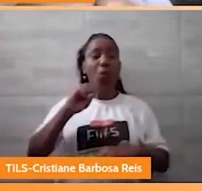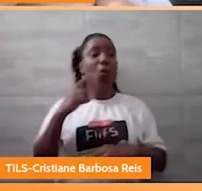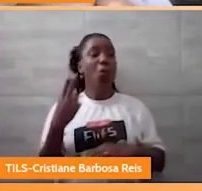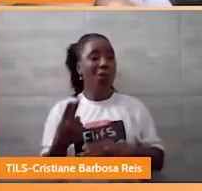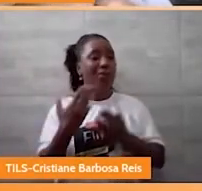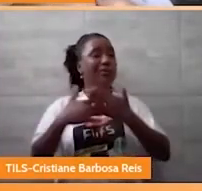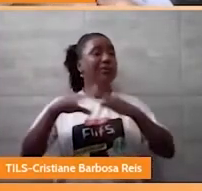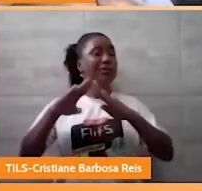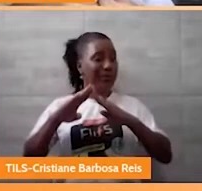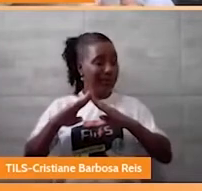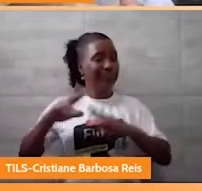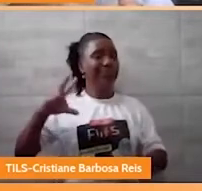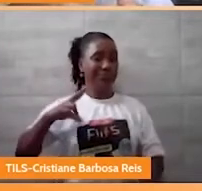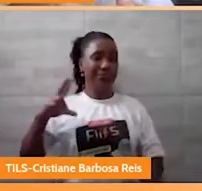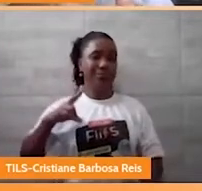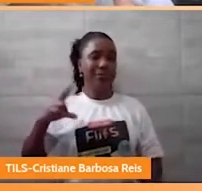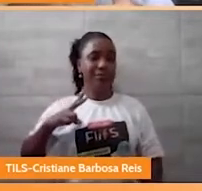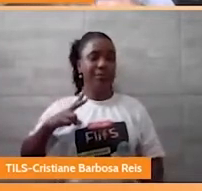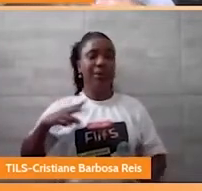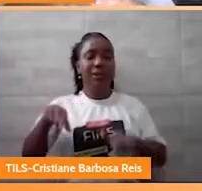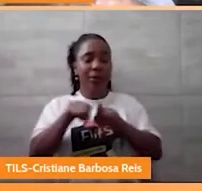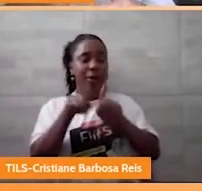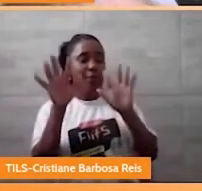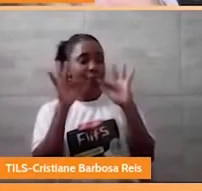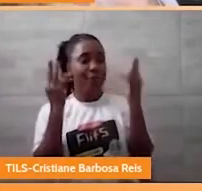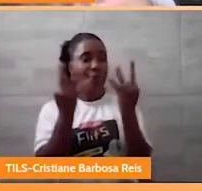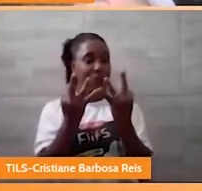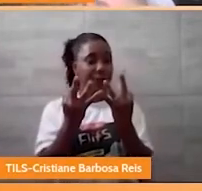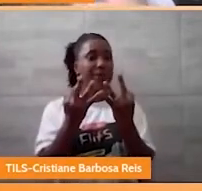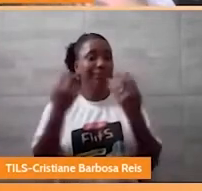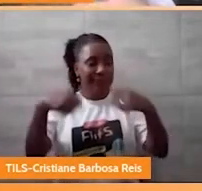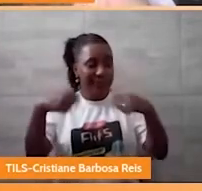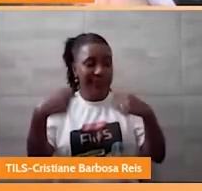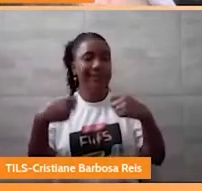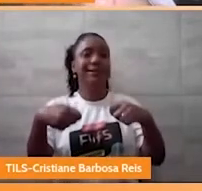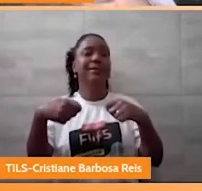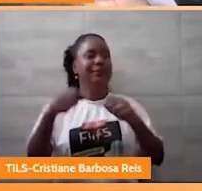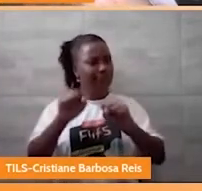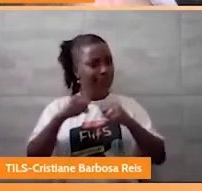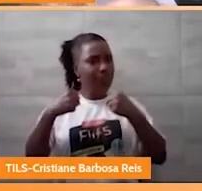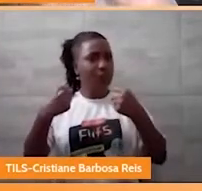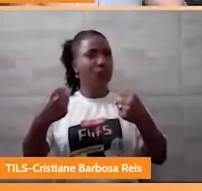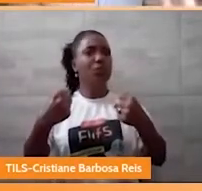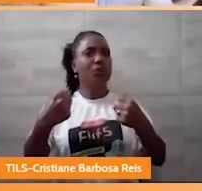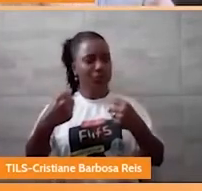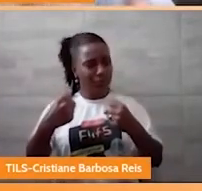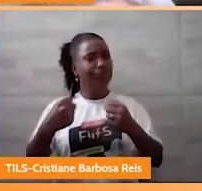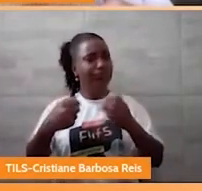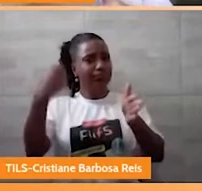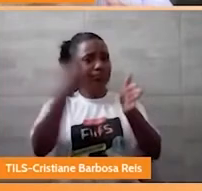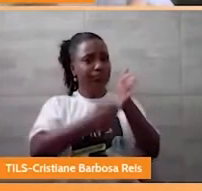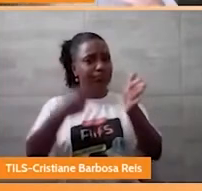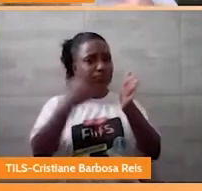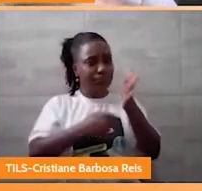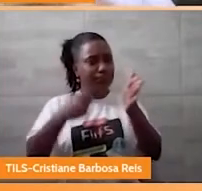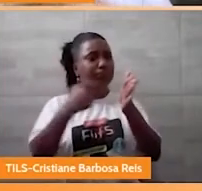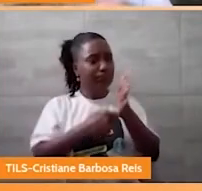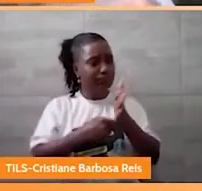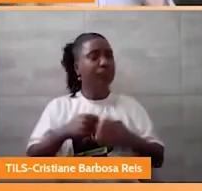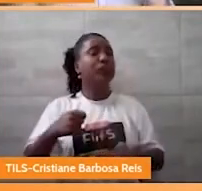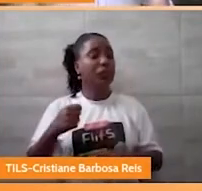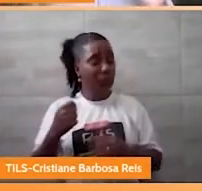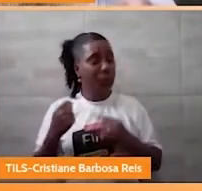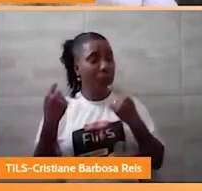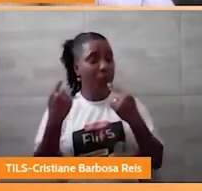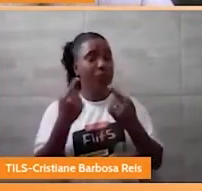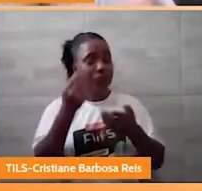a família lida com isso. Como a família pode enfrentar isso. E a sociedade como um todo. Essa é ela